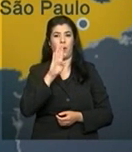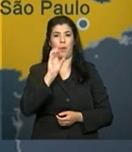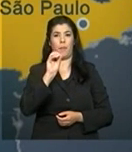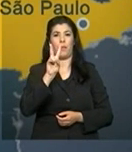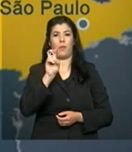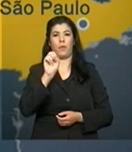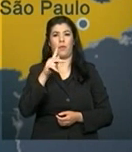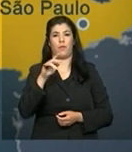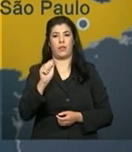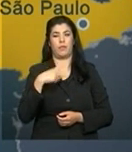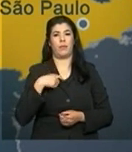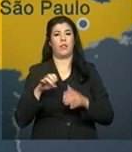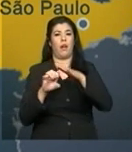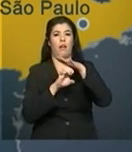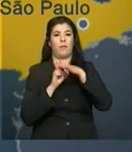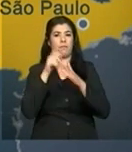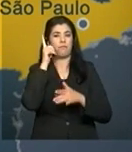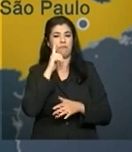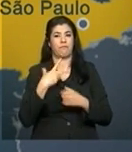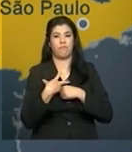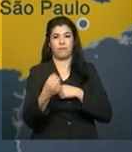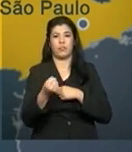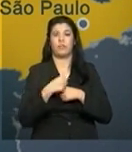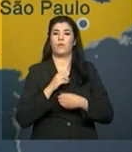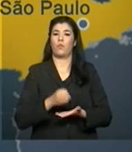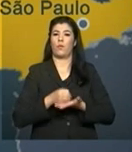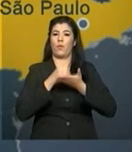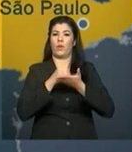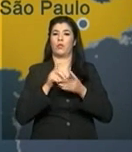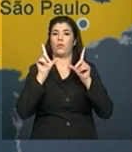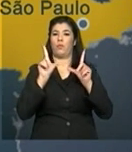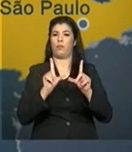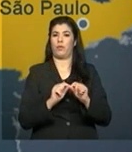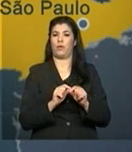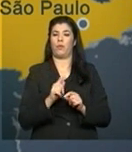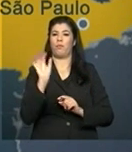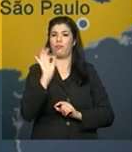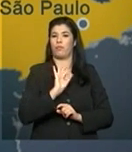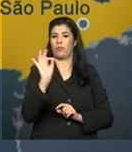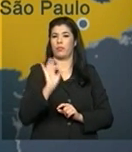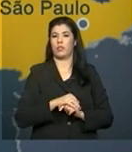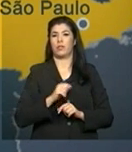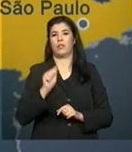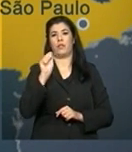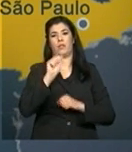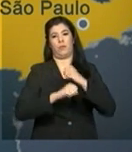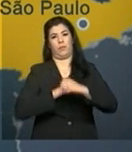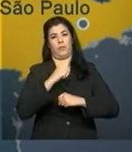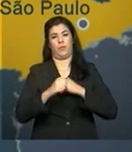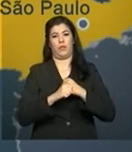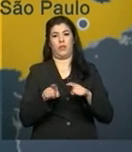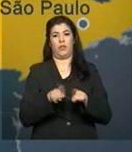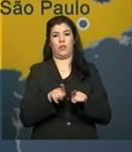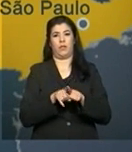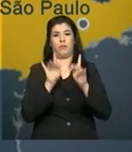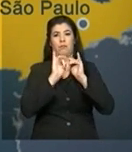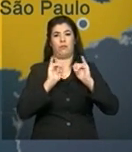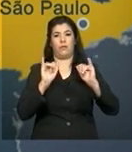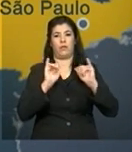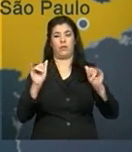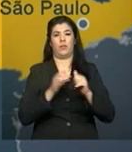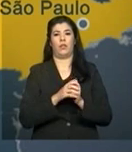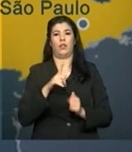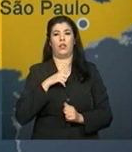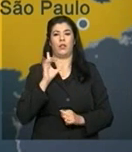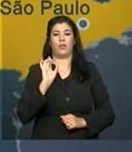empresas vencedoras do leilão vão ser aquelas que oferecerem a menor taxa de receita anual, que é o dinheiro que a transmissora de energia terá